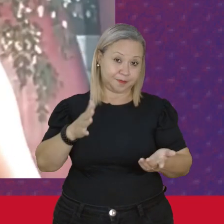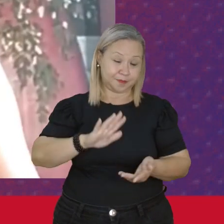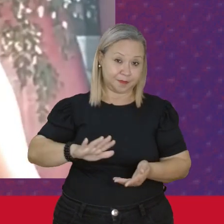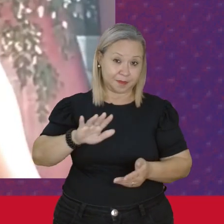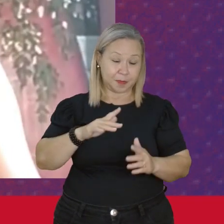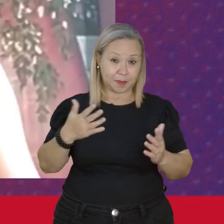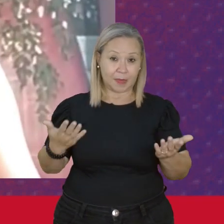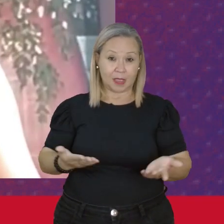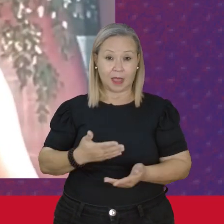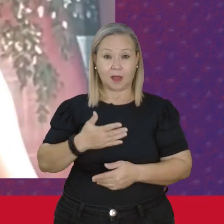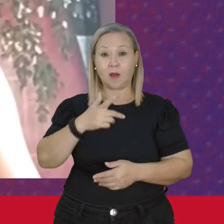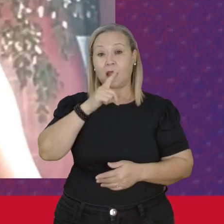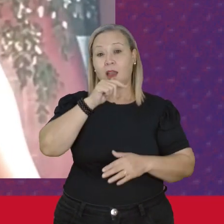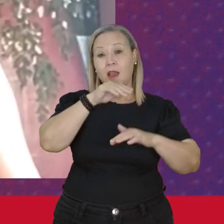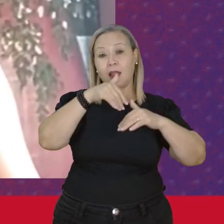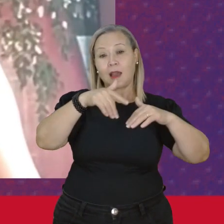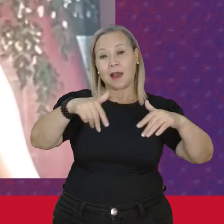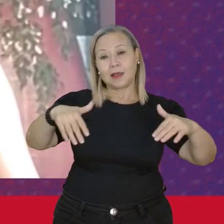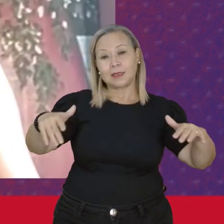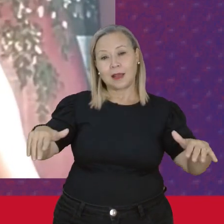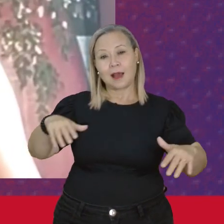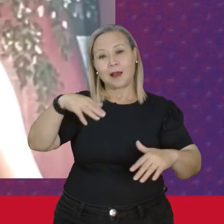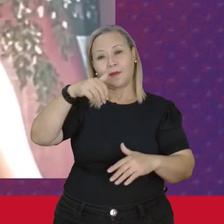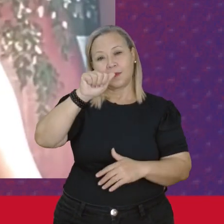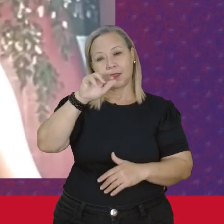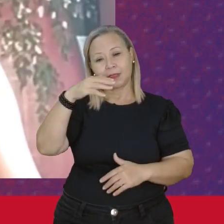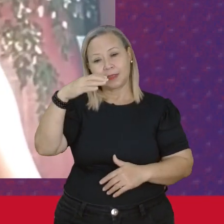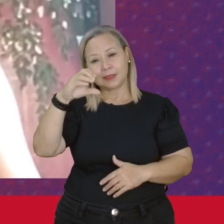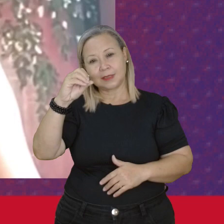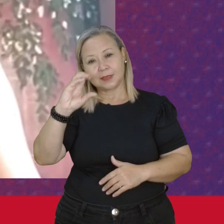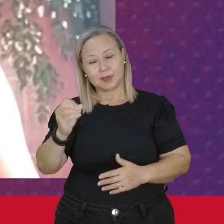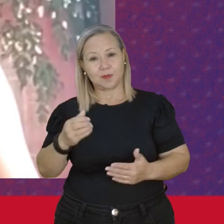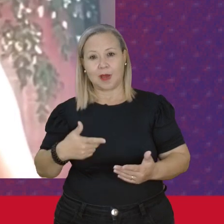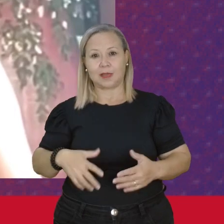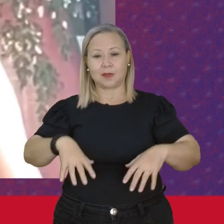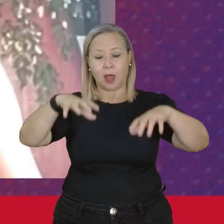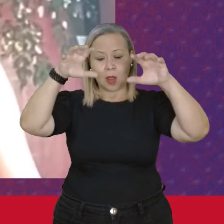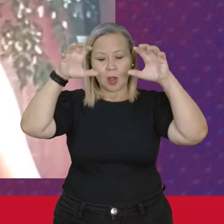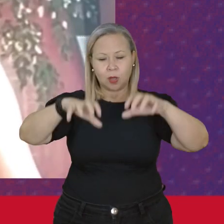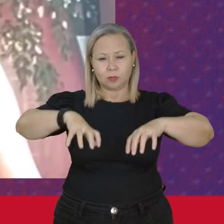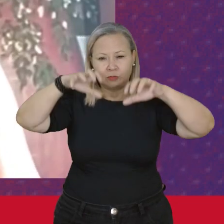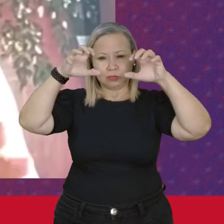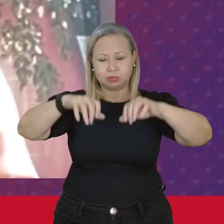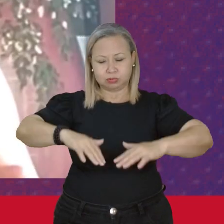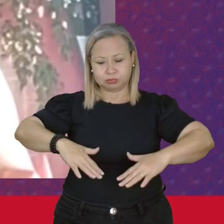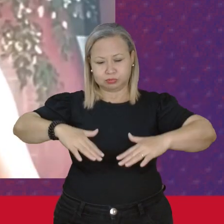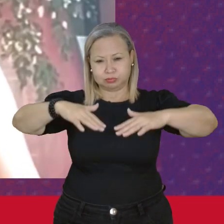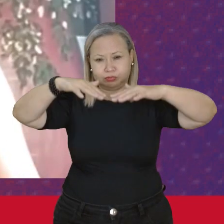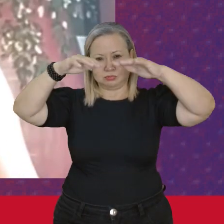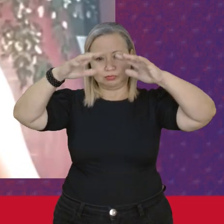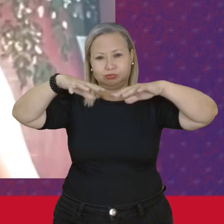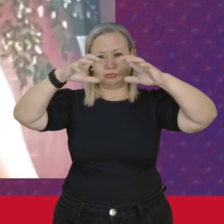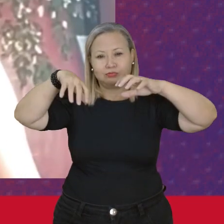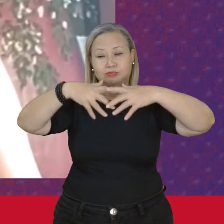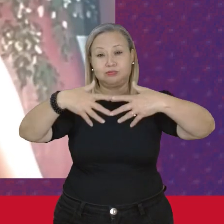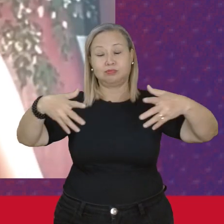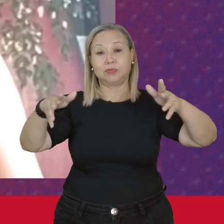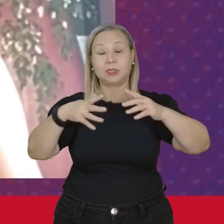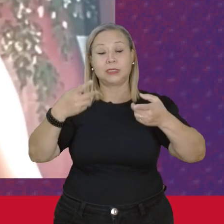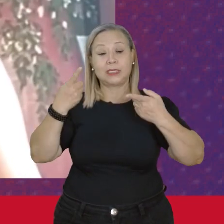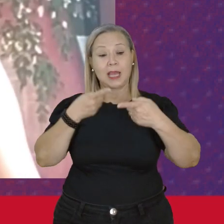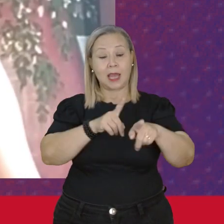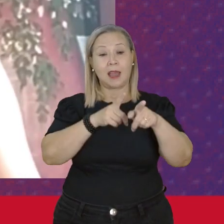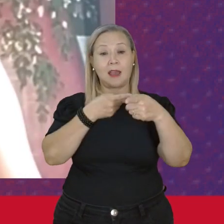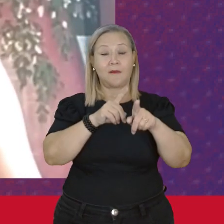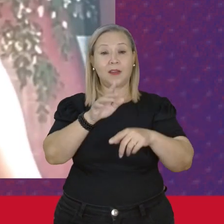As águas de março São verdadeiramente Um dilúvio Então Geralmente Apeta todo o